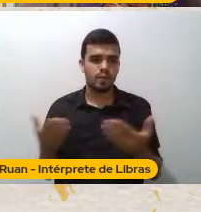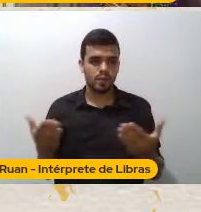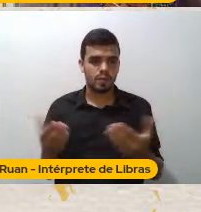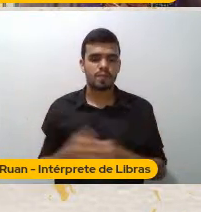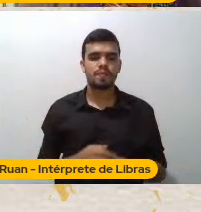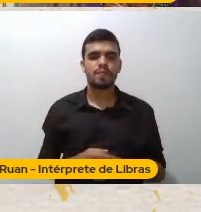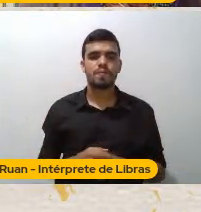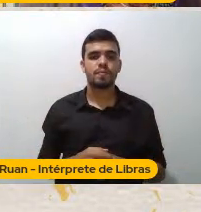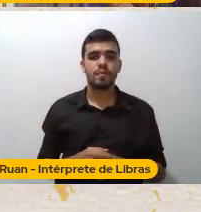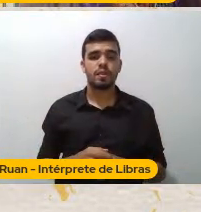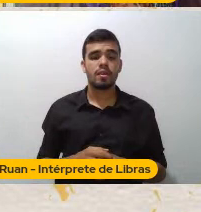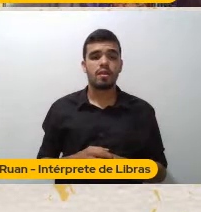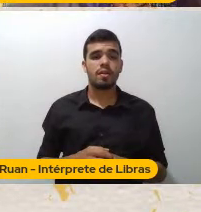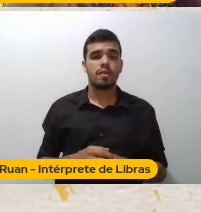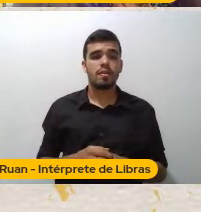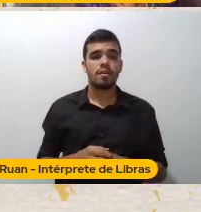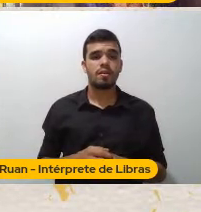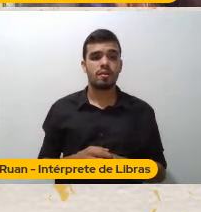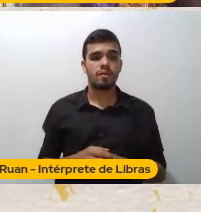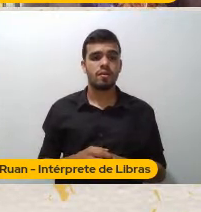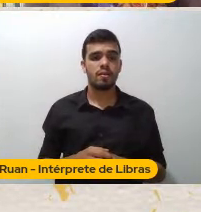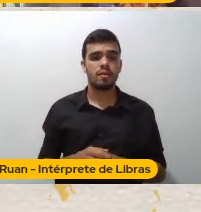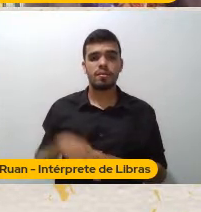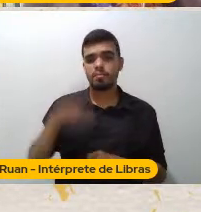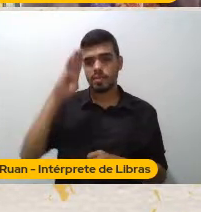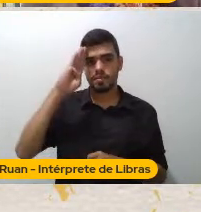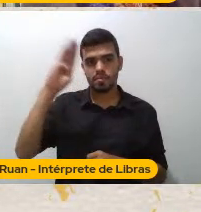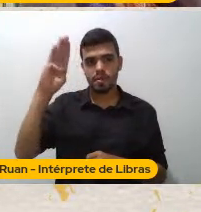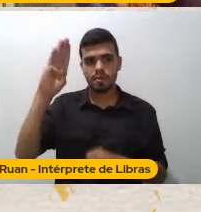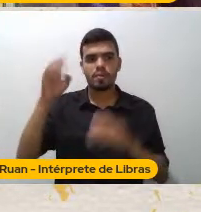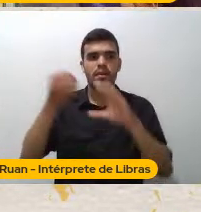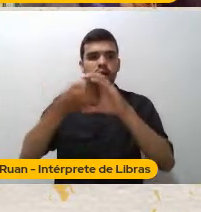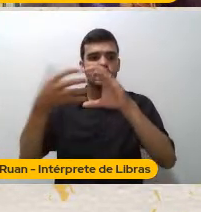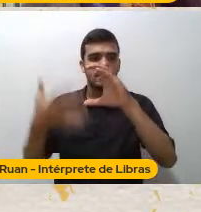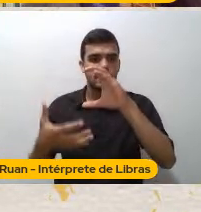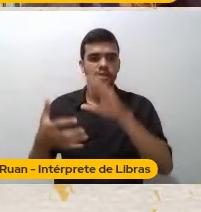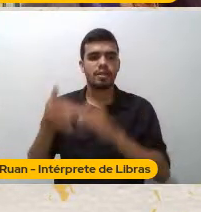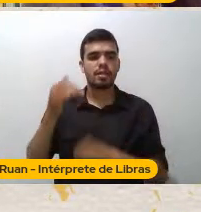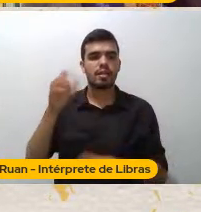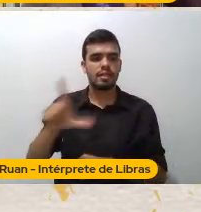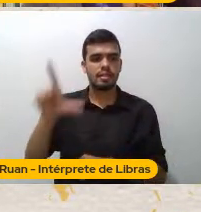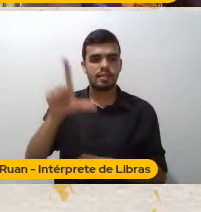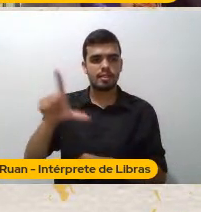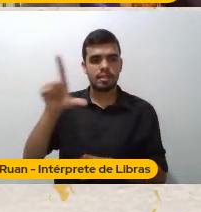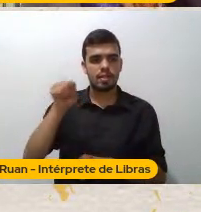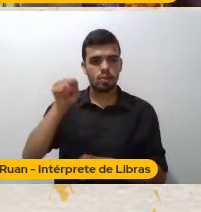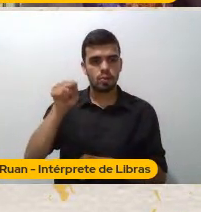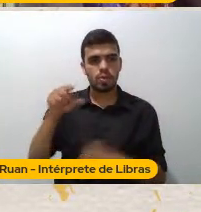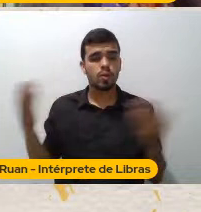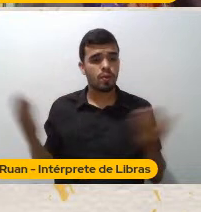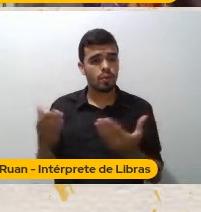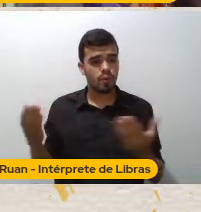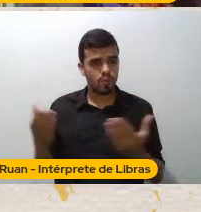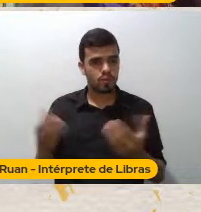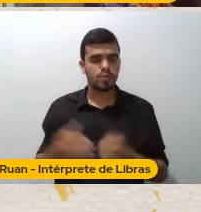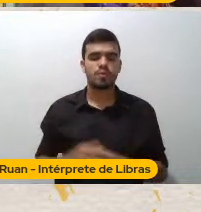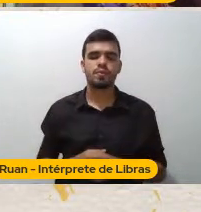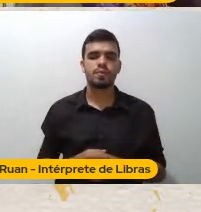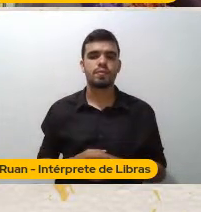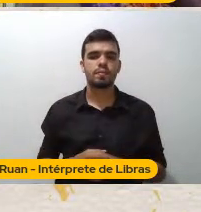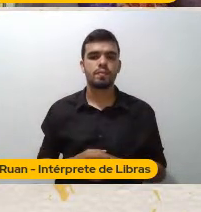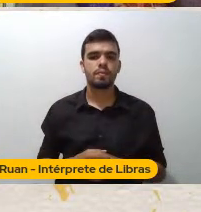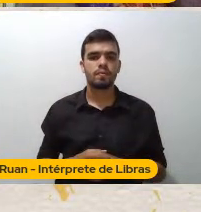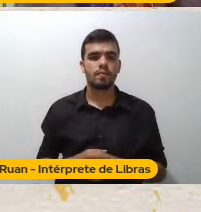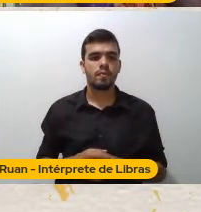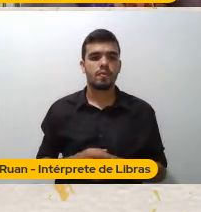principal A principal Característica Dessa literatura Contemporânea Que a gente está vendo Dessa literatura